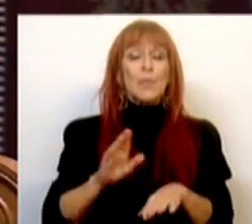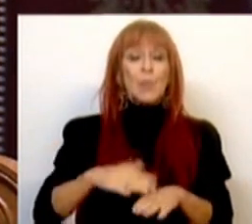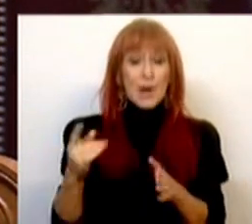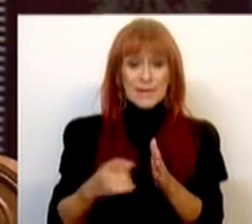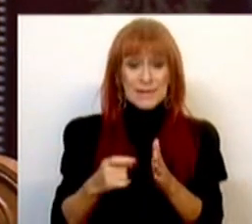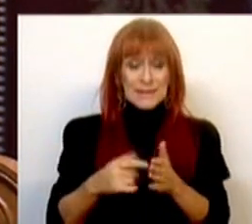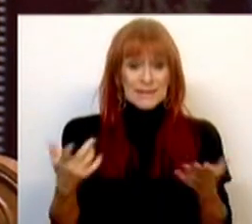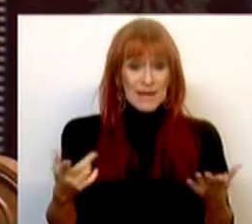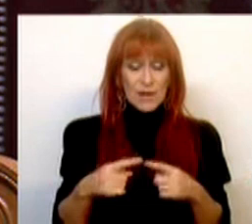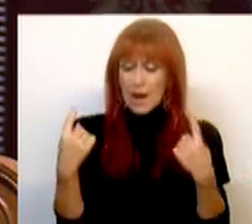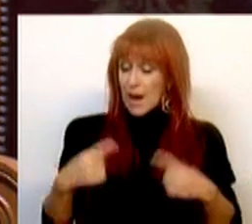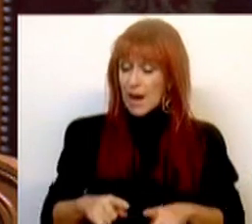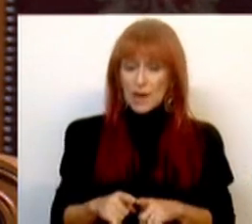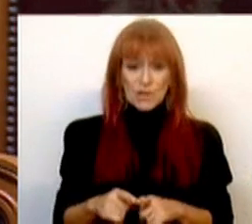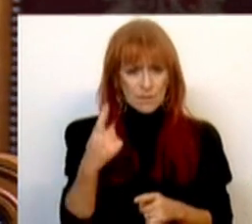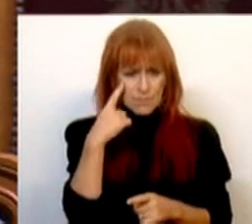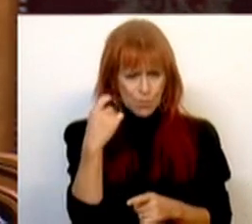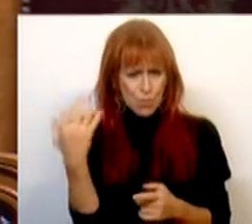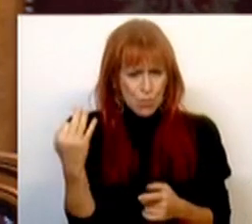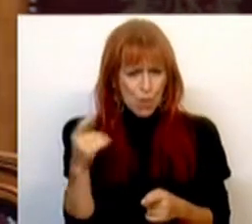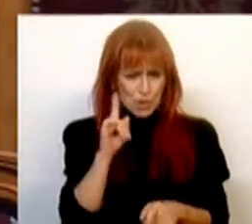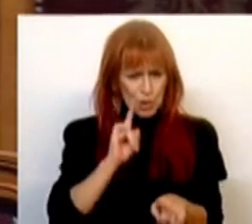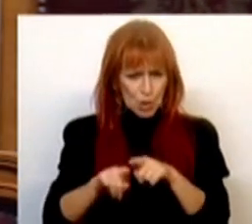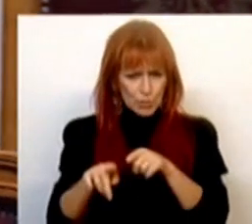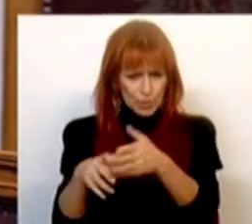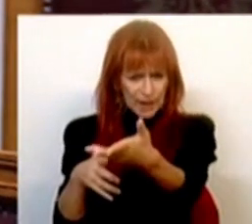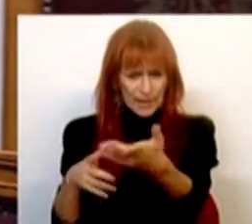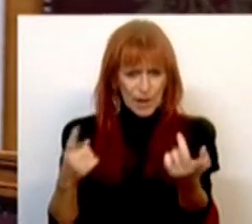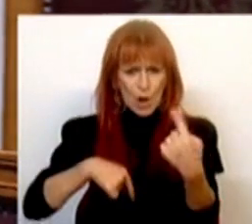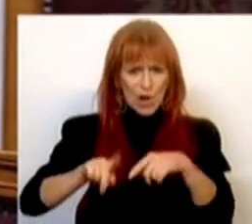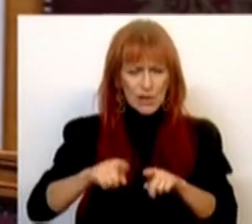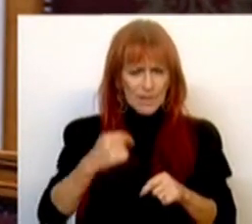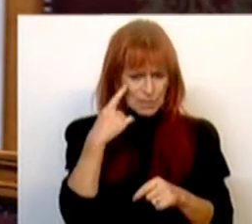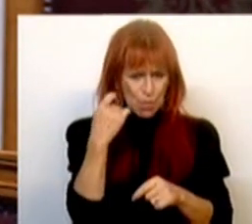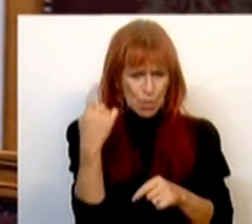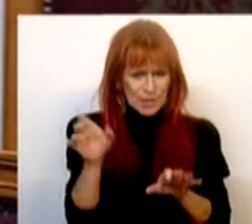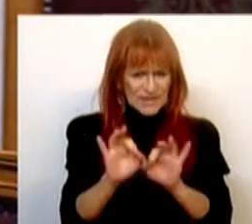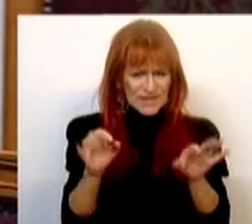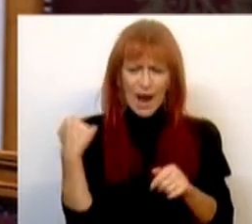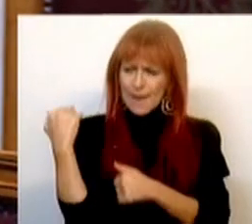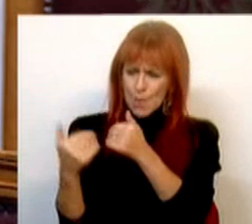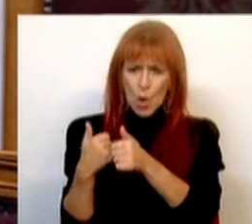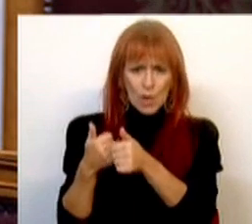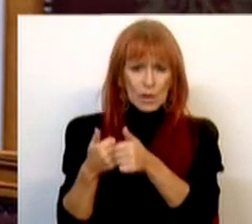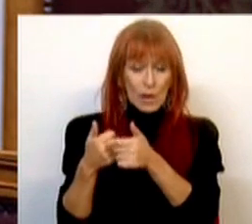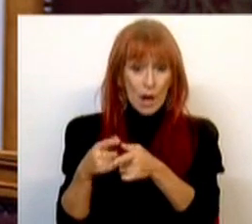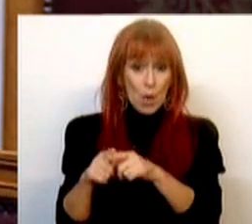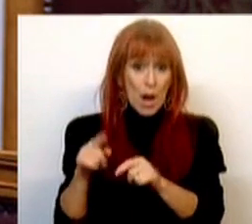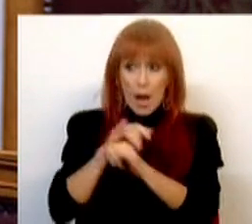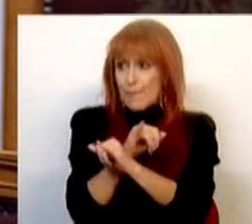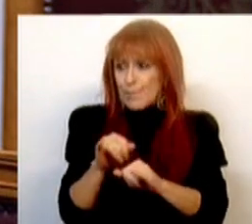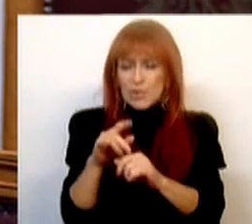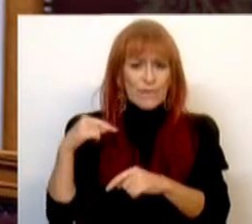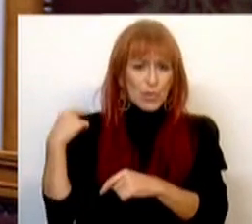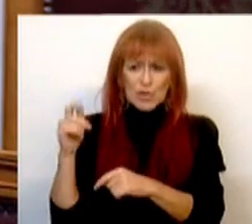necessidade que é constatada pela Sra. Deputada e que nós também constatamos e que temos vindo a perseguir, aliás seria impossível